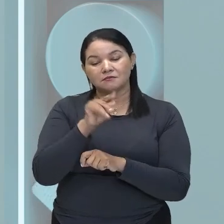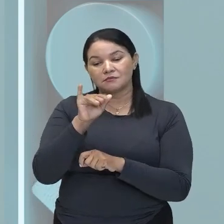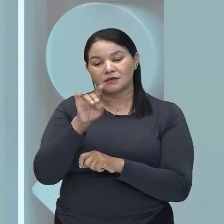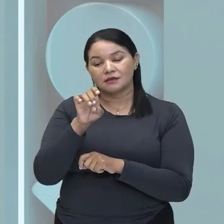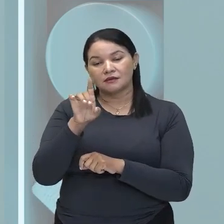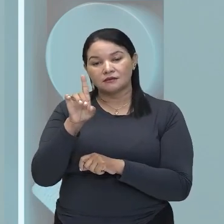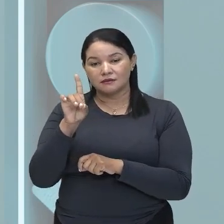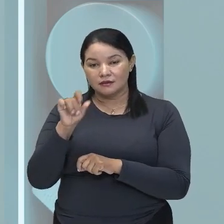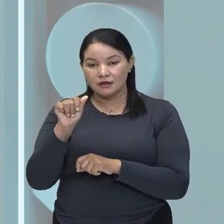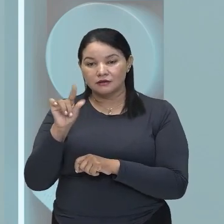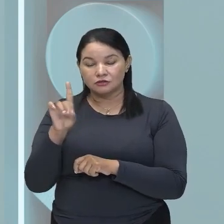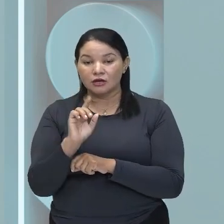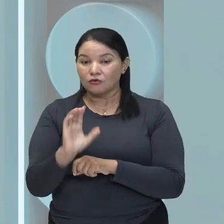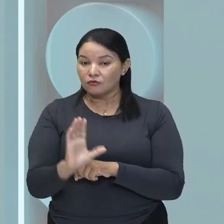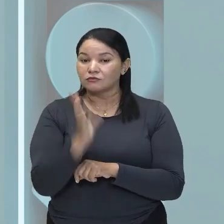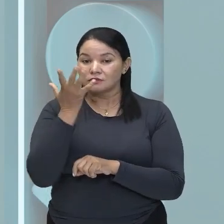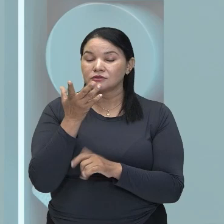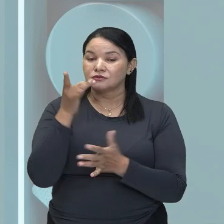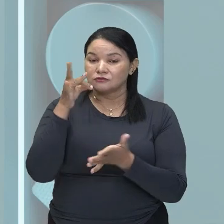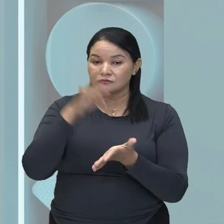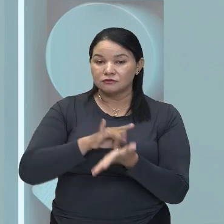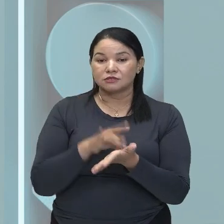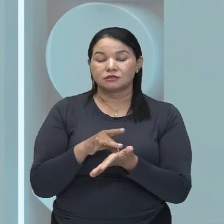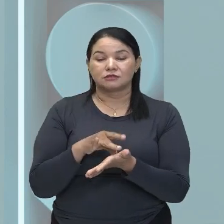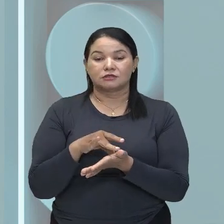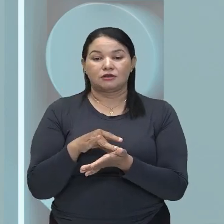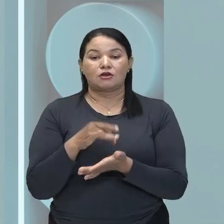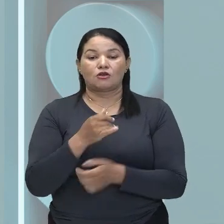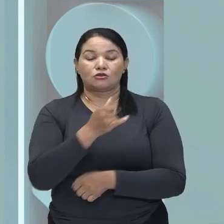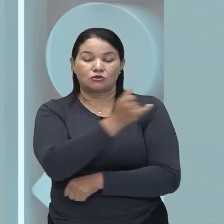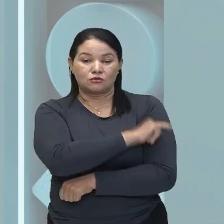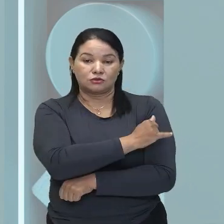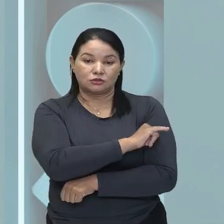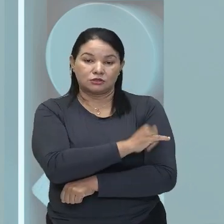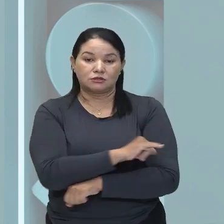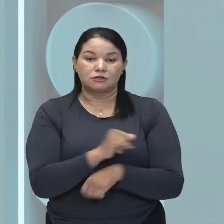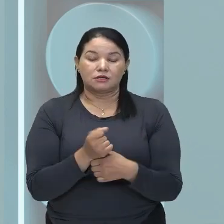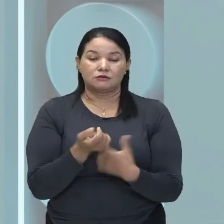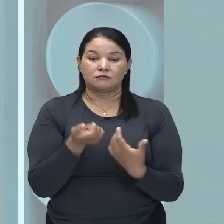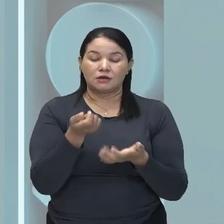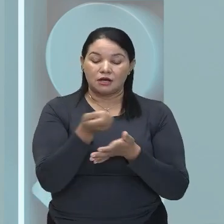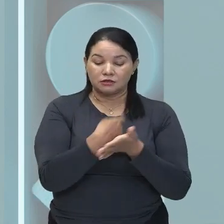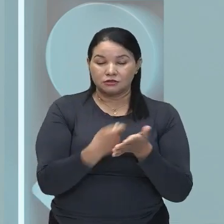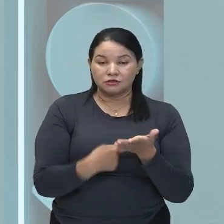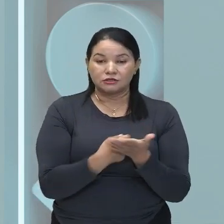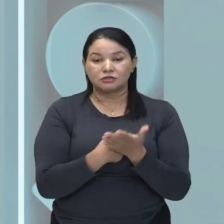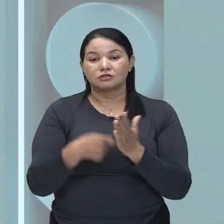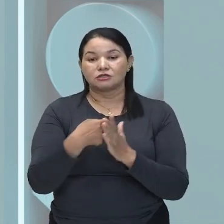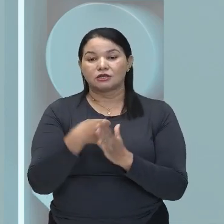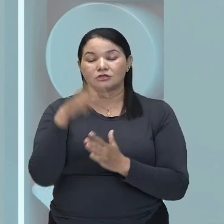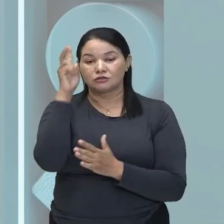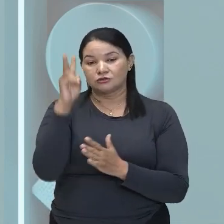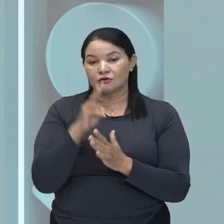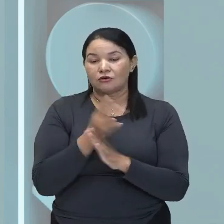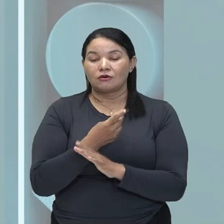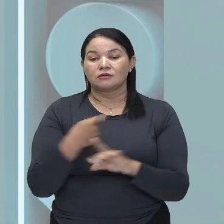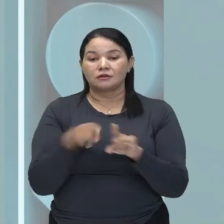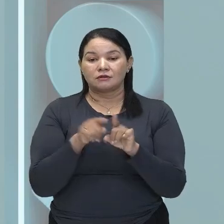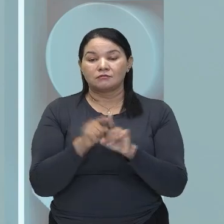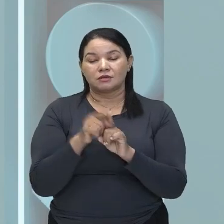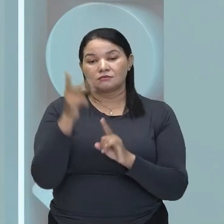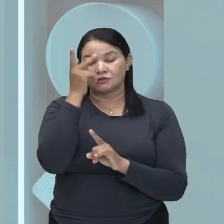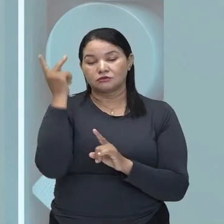fato, Que aconteceu no Rio de Janeiro, E ela foi toda interpretada por artistas, Aqui,